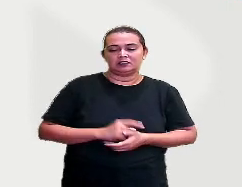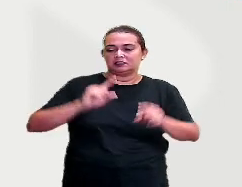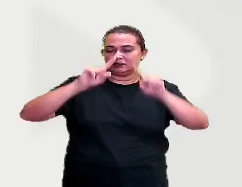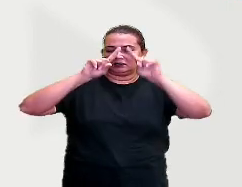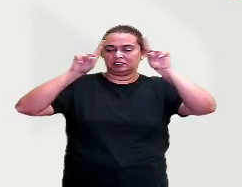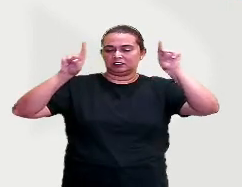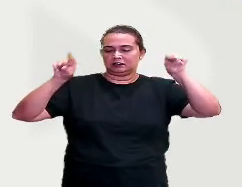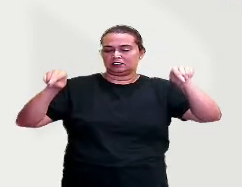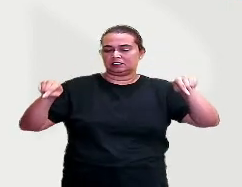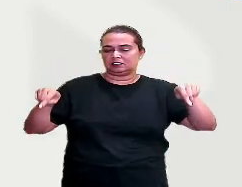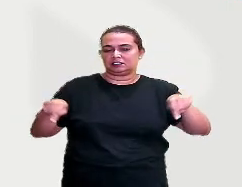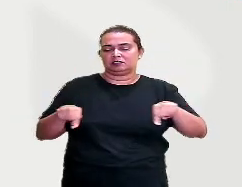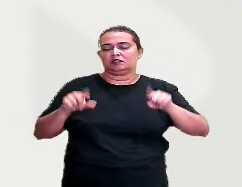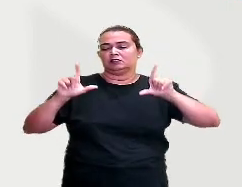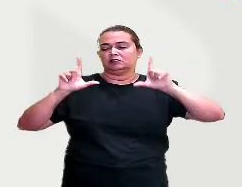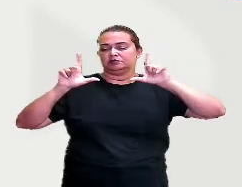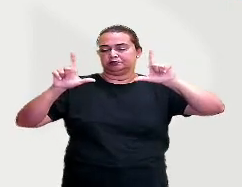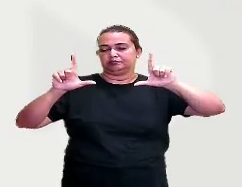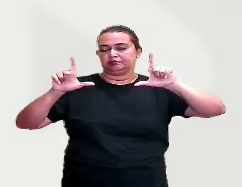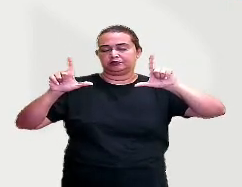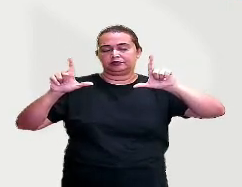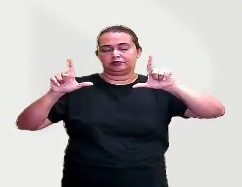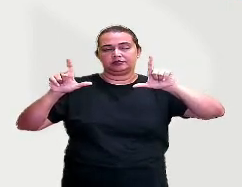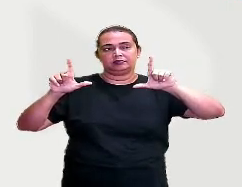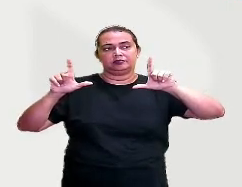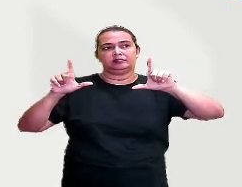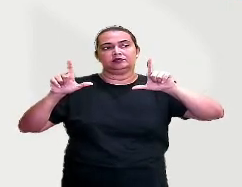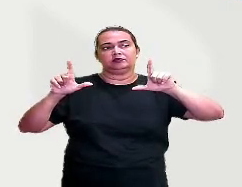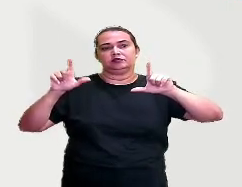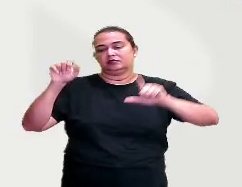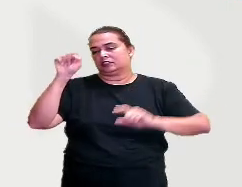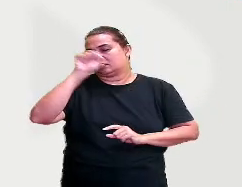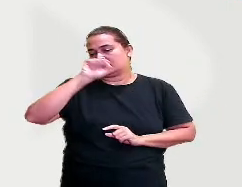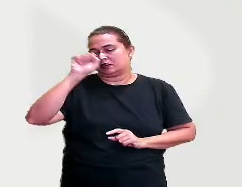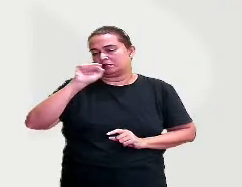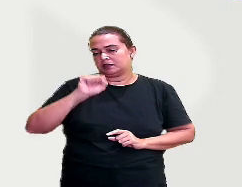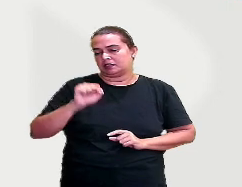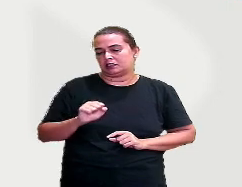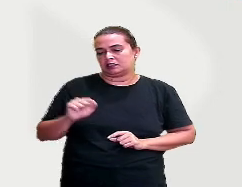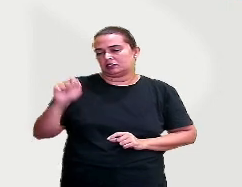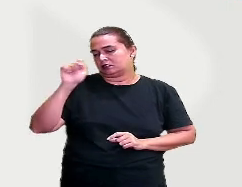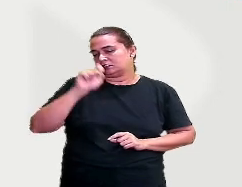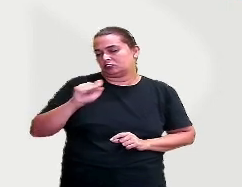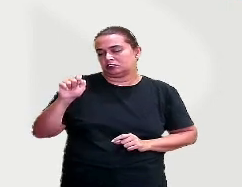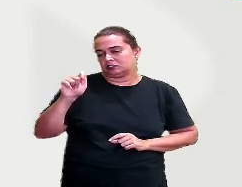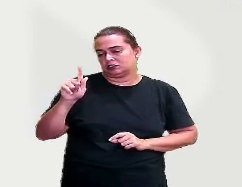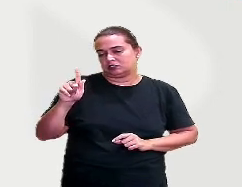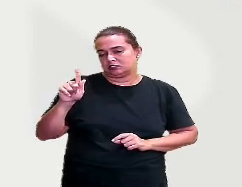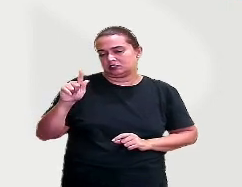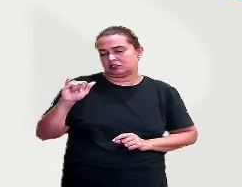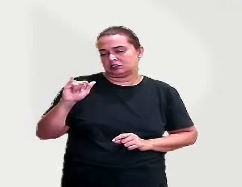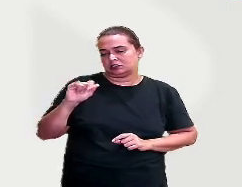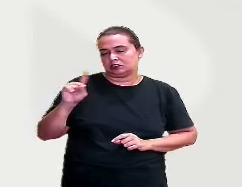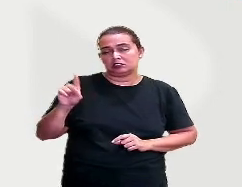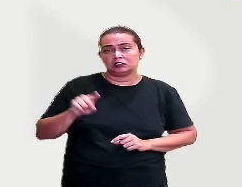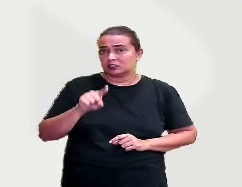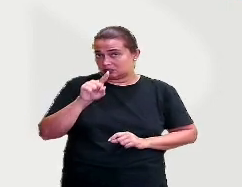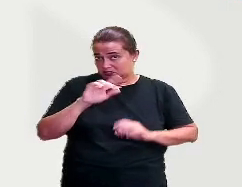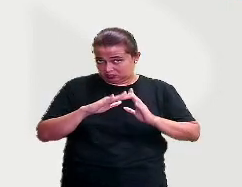lousa? Esse quadro aí, ó. Esse quadro aí, que usa o apagador e o giz. Tem um quadro assim na sua escola?